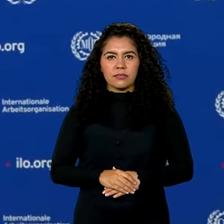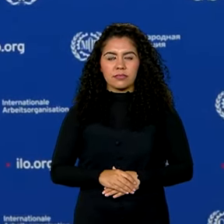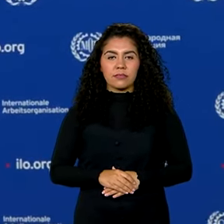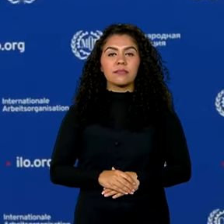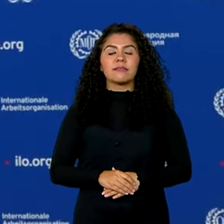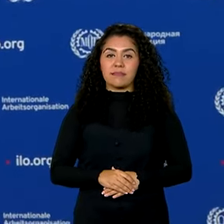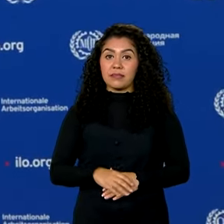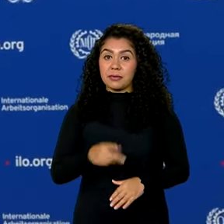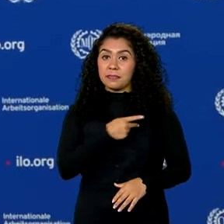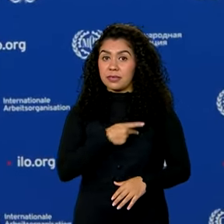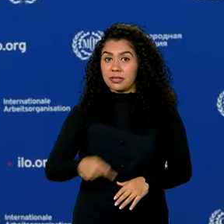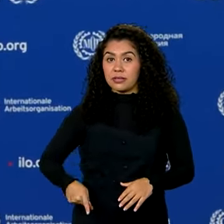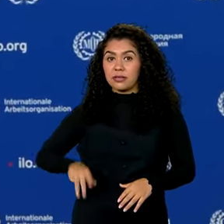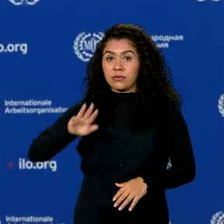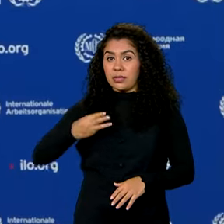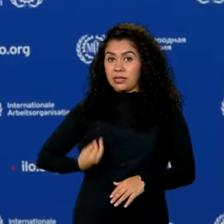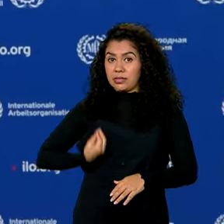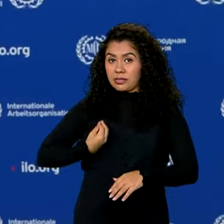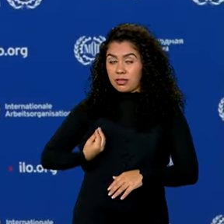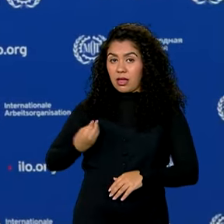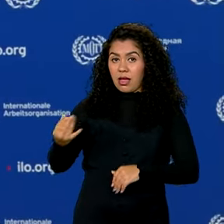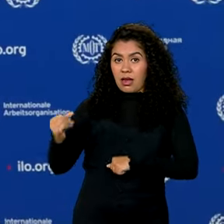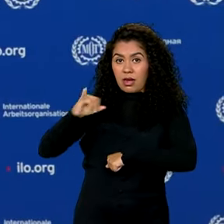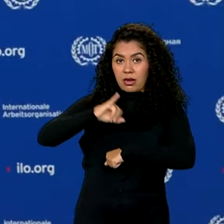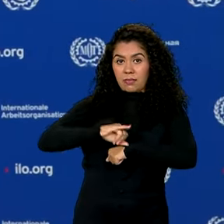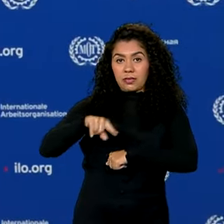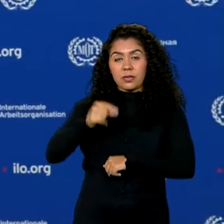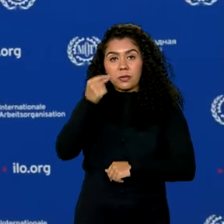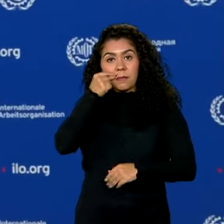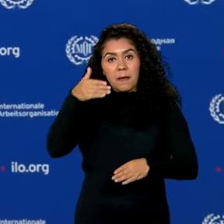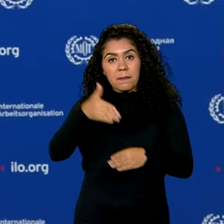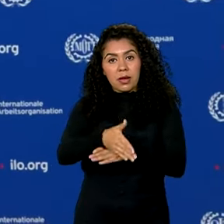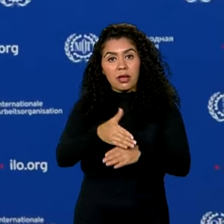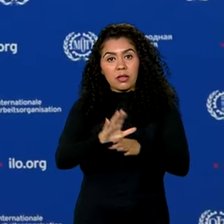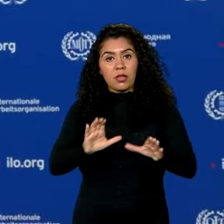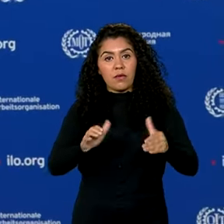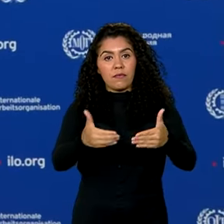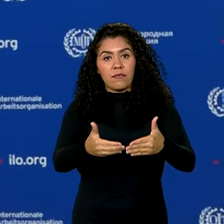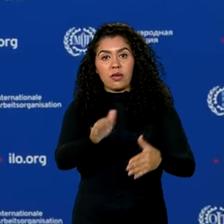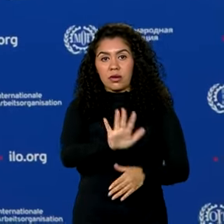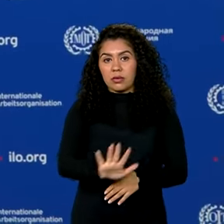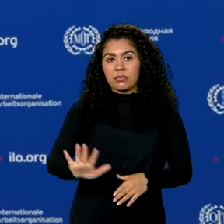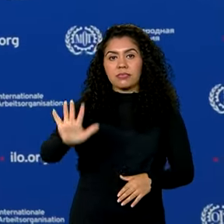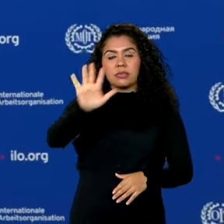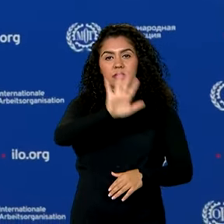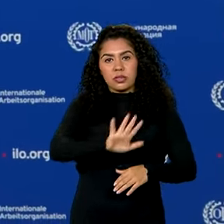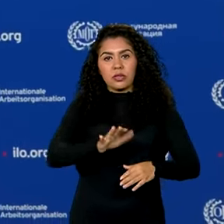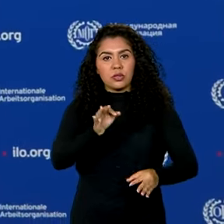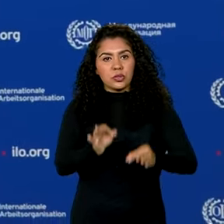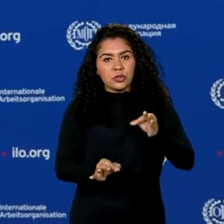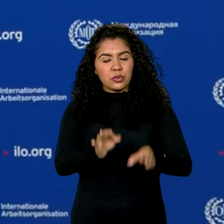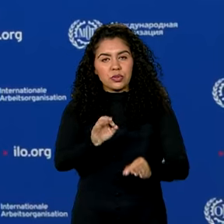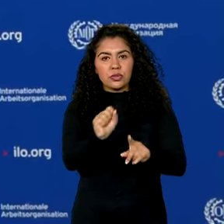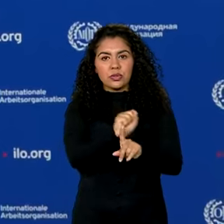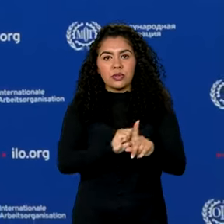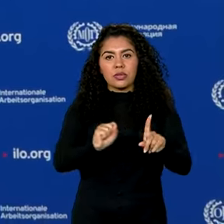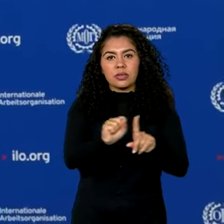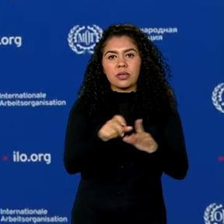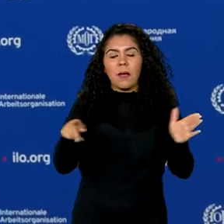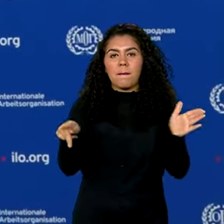E Lula está em Genebra para participar do fórum inaugural da Coalizão para a Justiça Social, que é da Organização